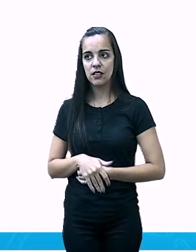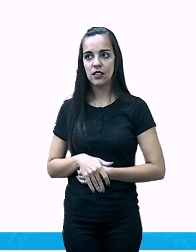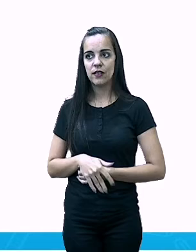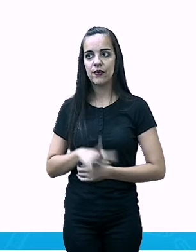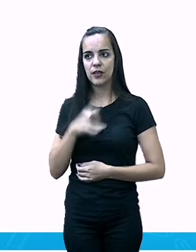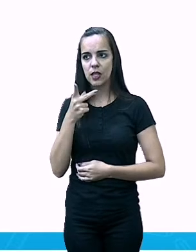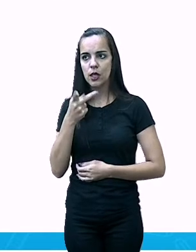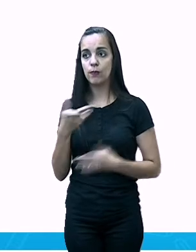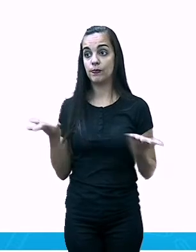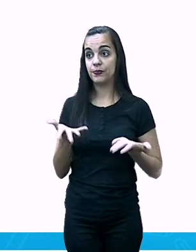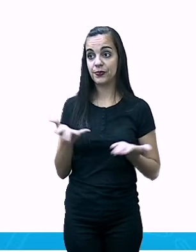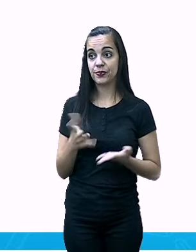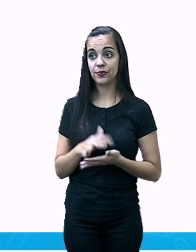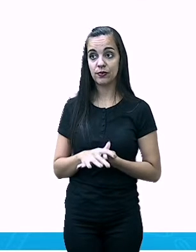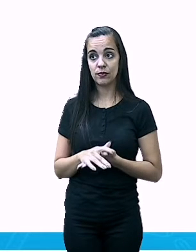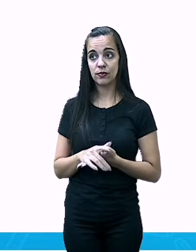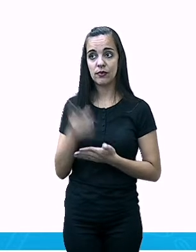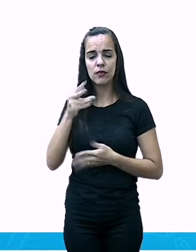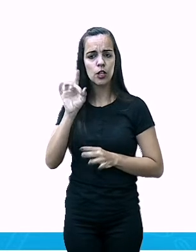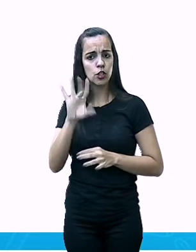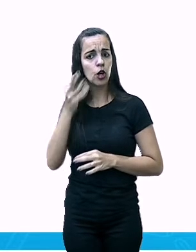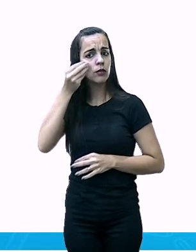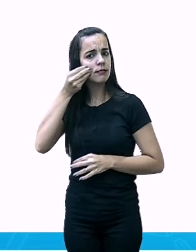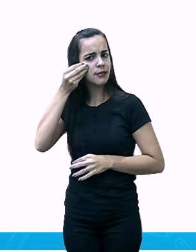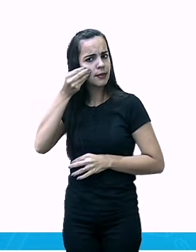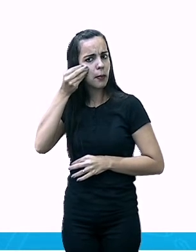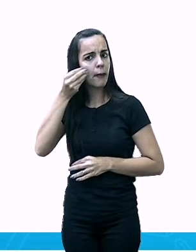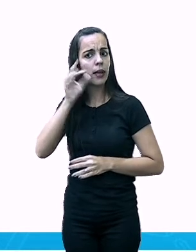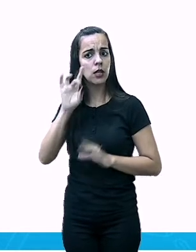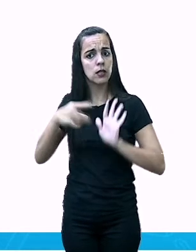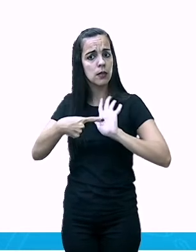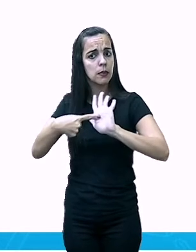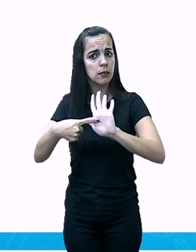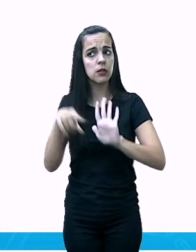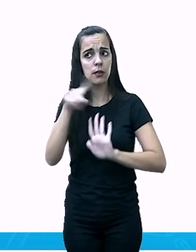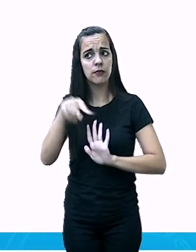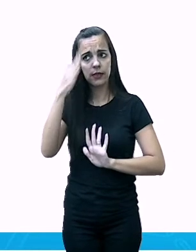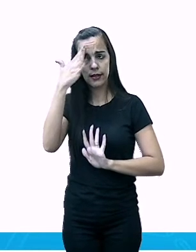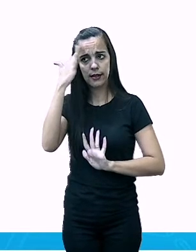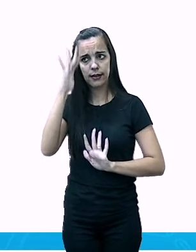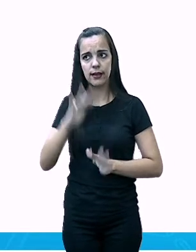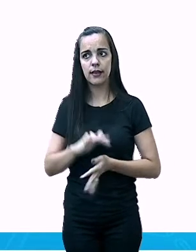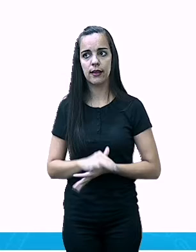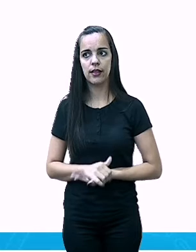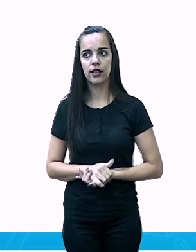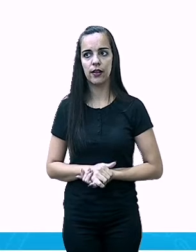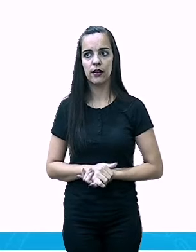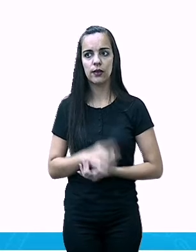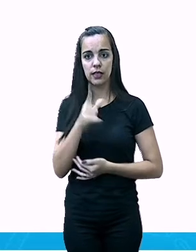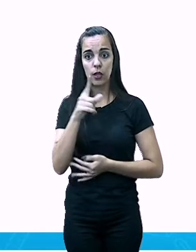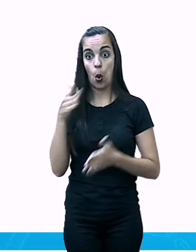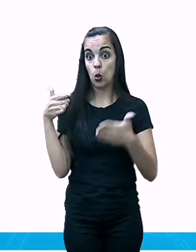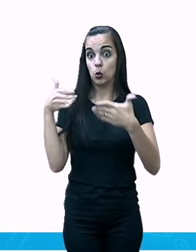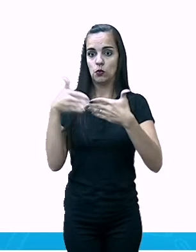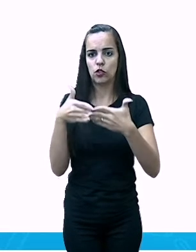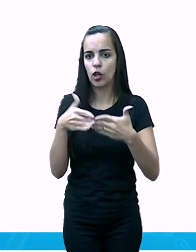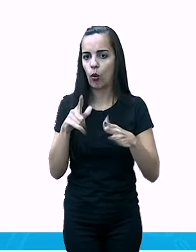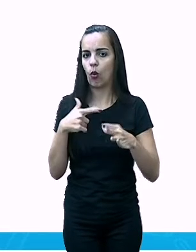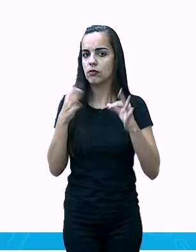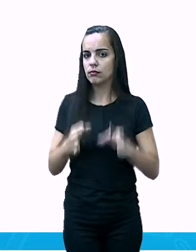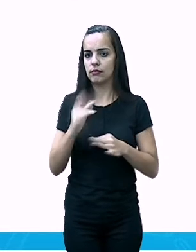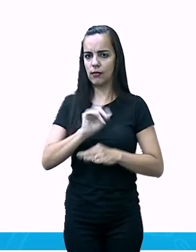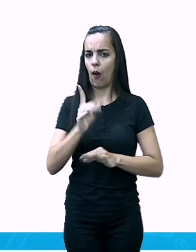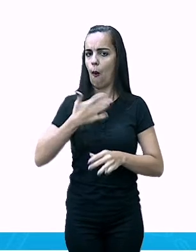extra lá em alguns países da África, no Brasil eu não estou não. Cheguei na média ainda não. Brasil, a